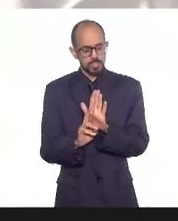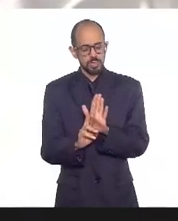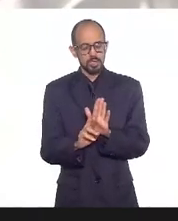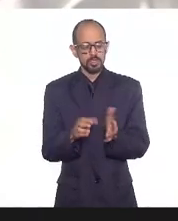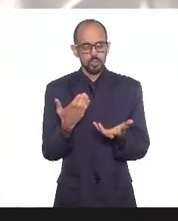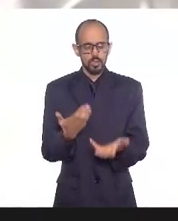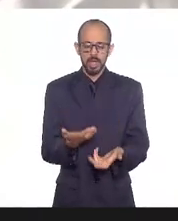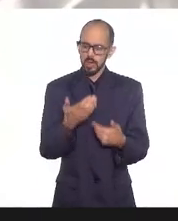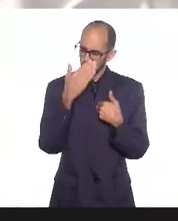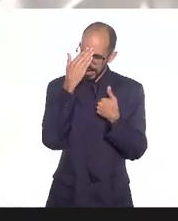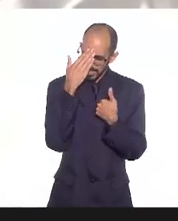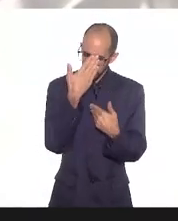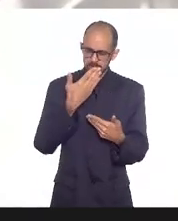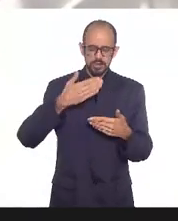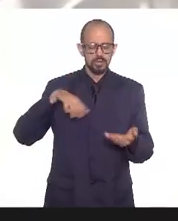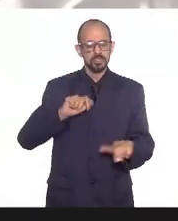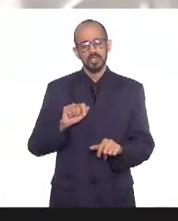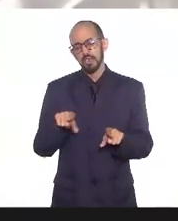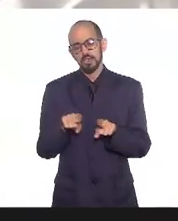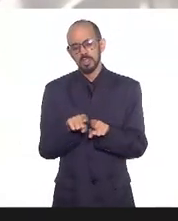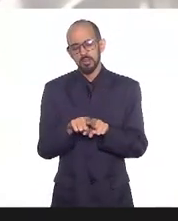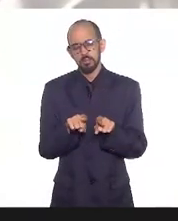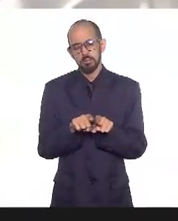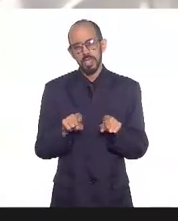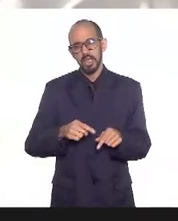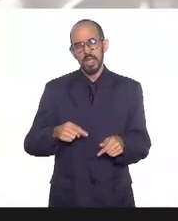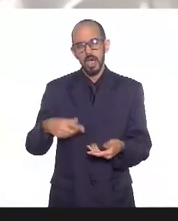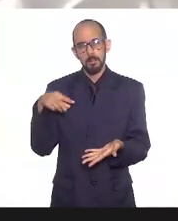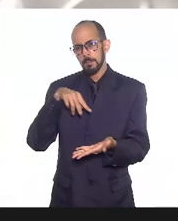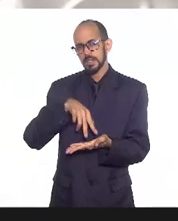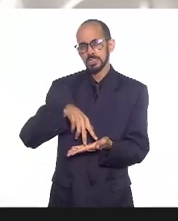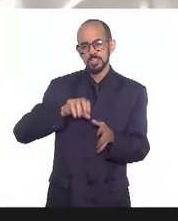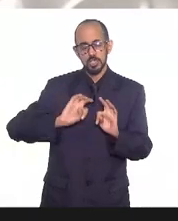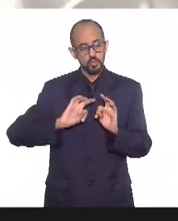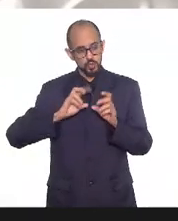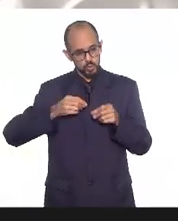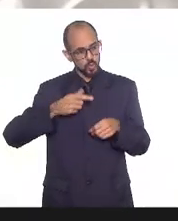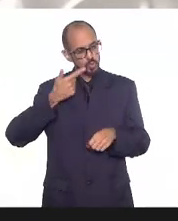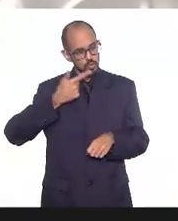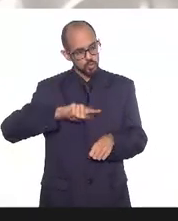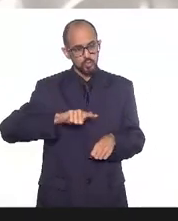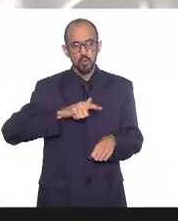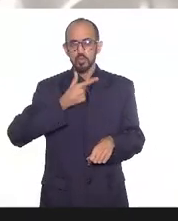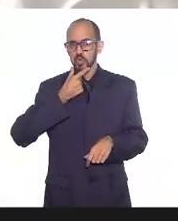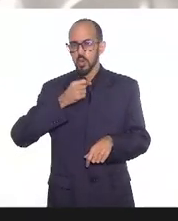quero agradecer a presença de todos e todas